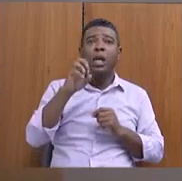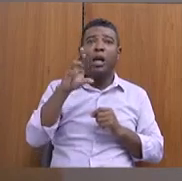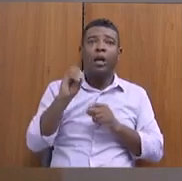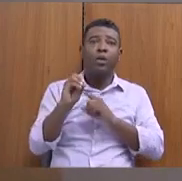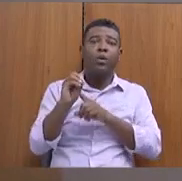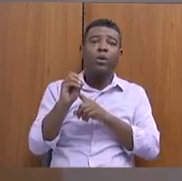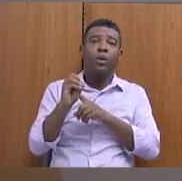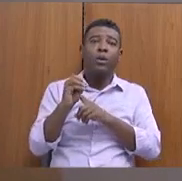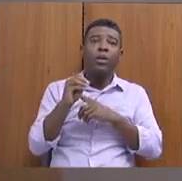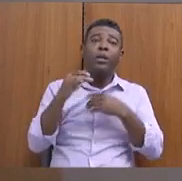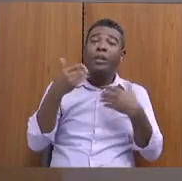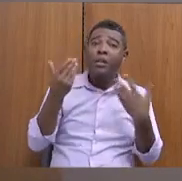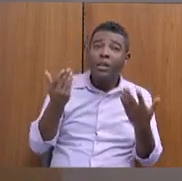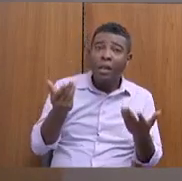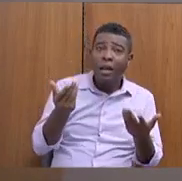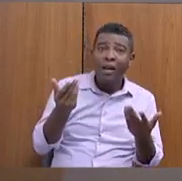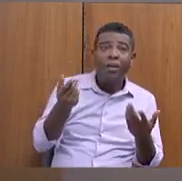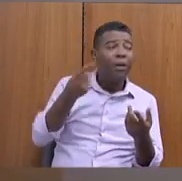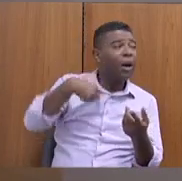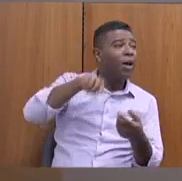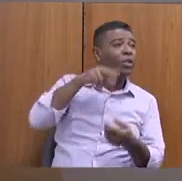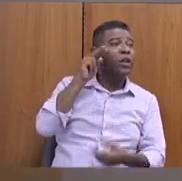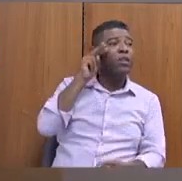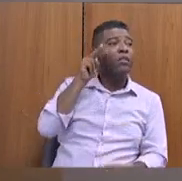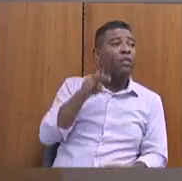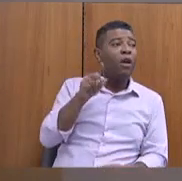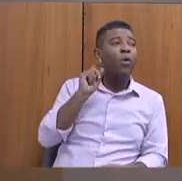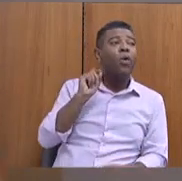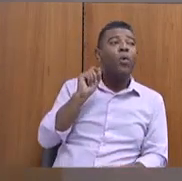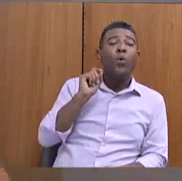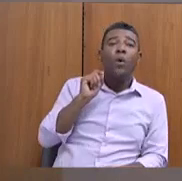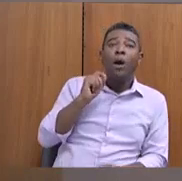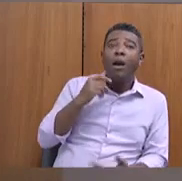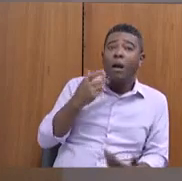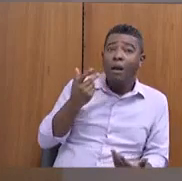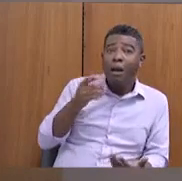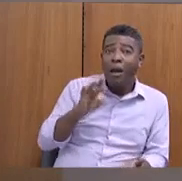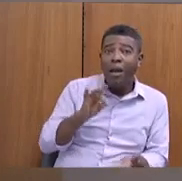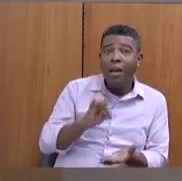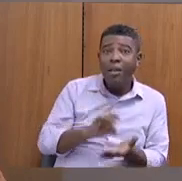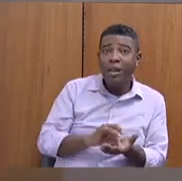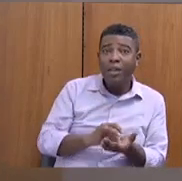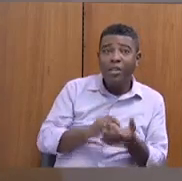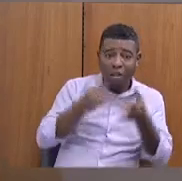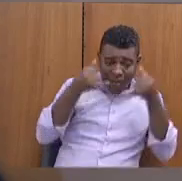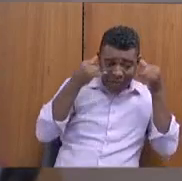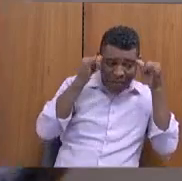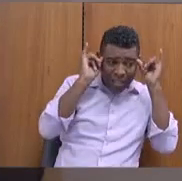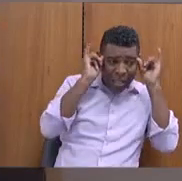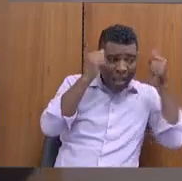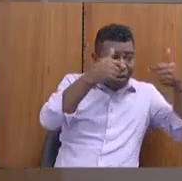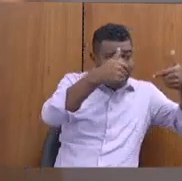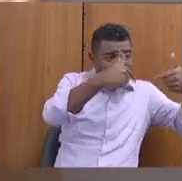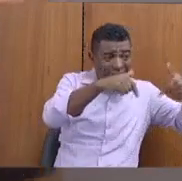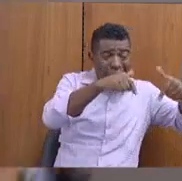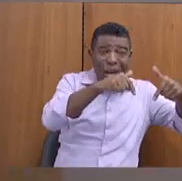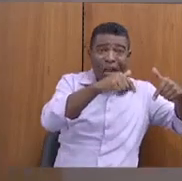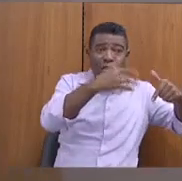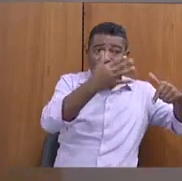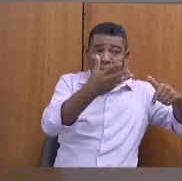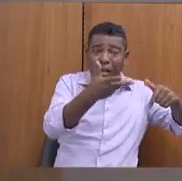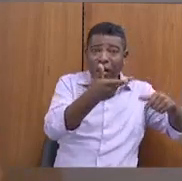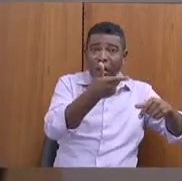Calma, Cícero, é por aí. Mas isso é uma realidade. Agora, um fazendeiro, um trabalhador, um produtor, muitas vezes nem grande,